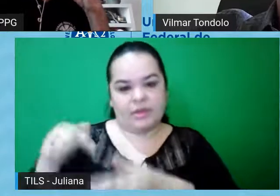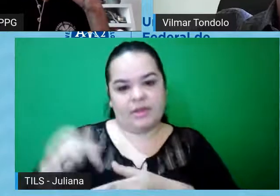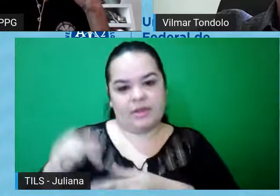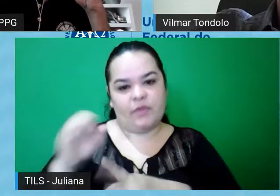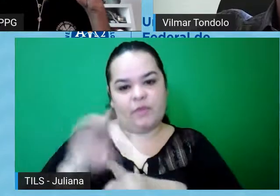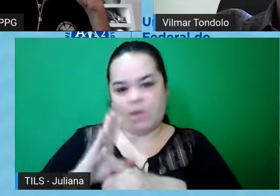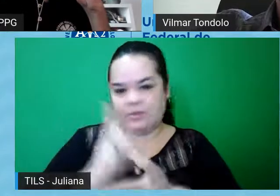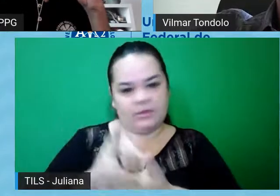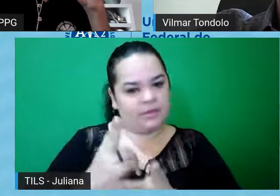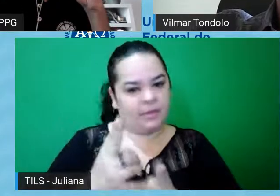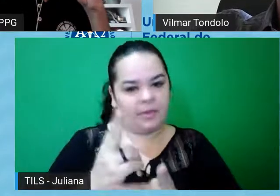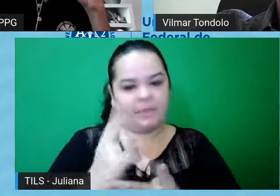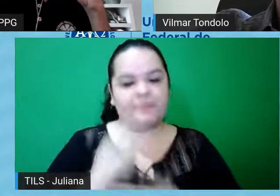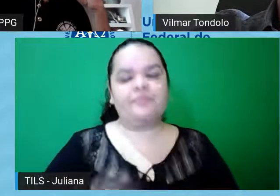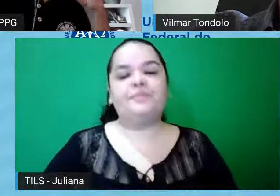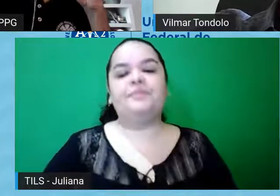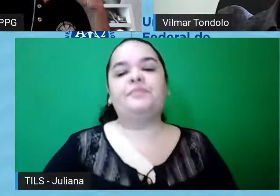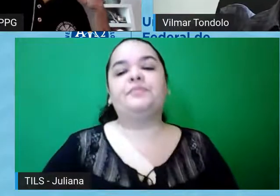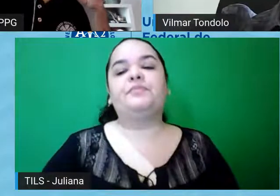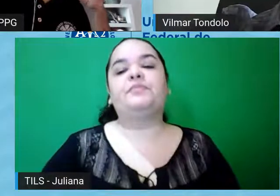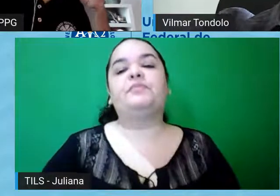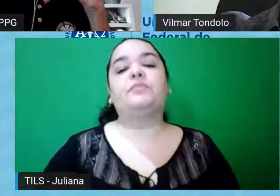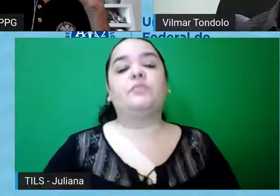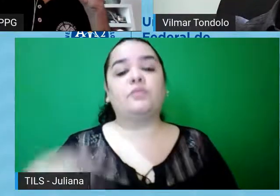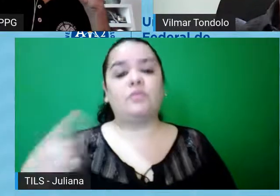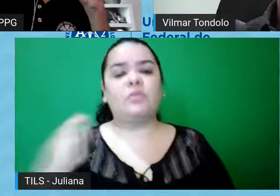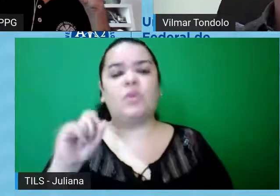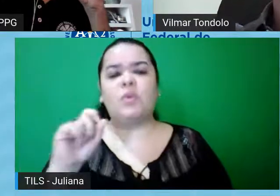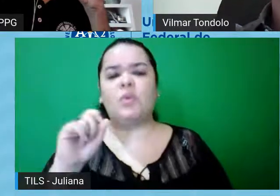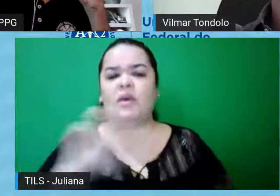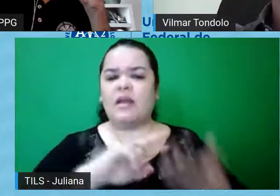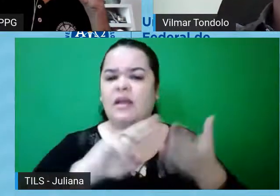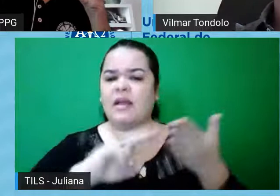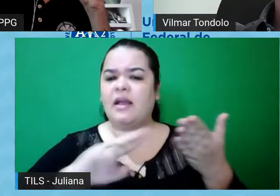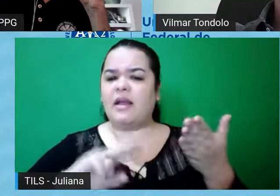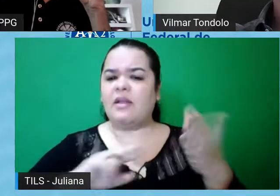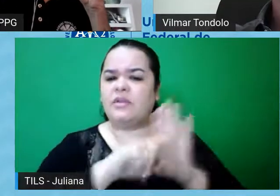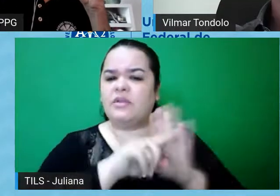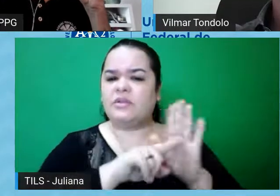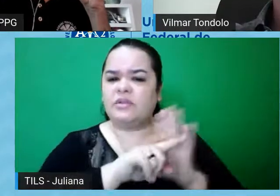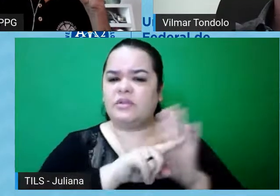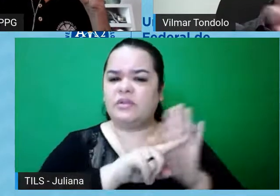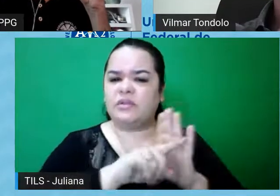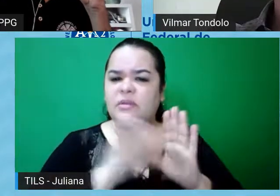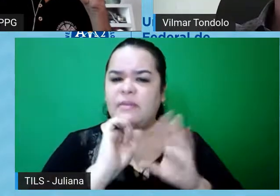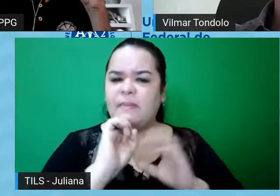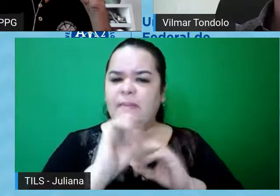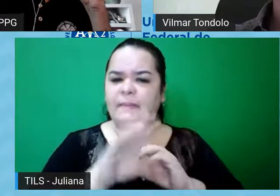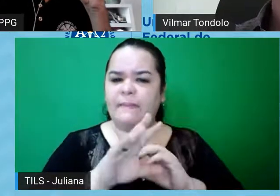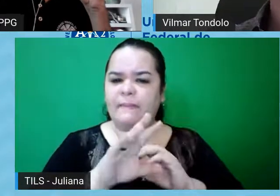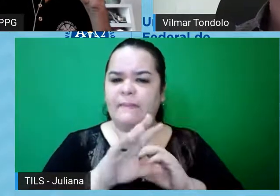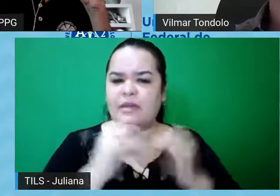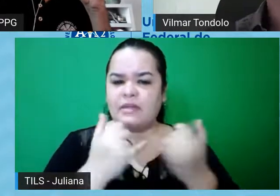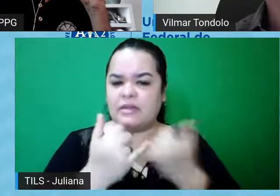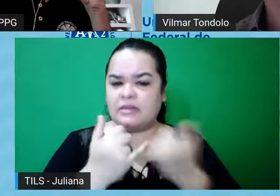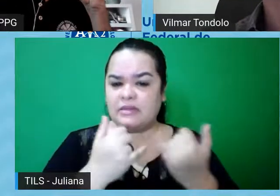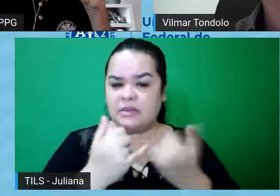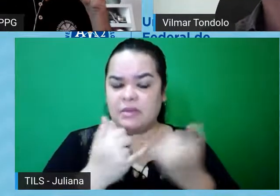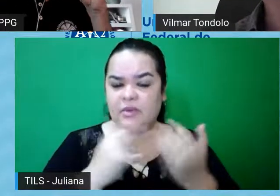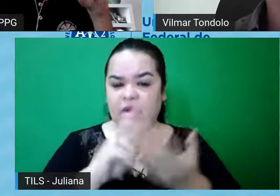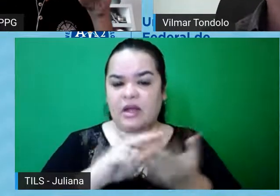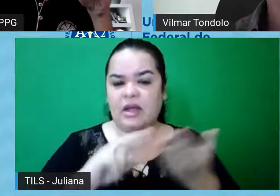O Fábio Sajama também pergunta, né, o que seria um relatório de pesquisa e para envio para a plataforma, você teria algum exemplo de relatório de